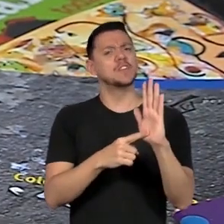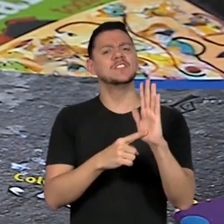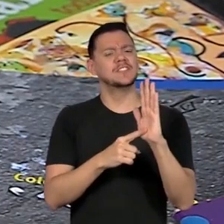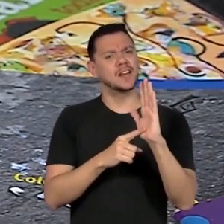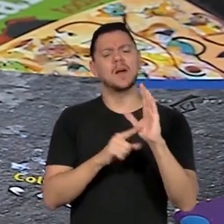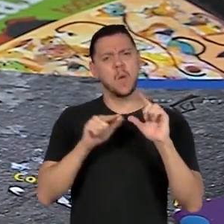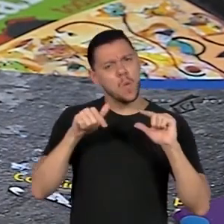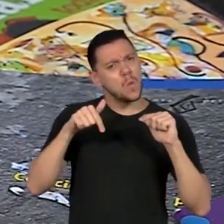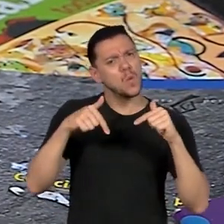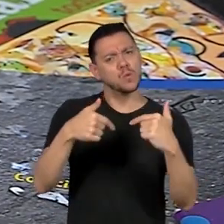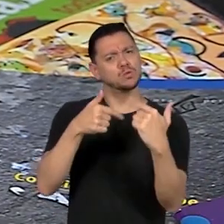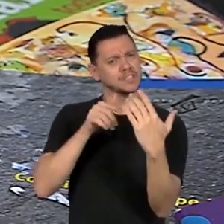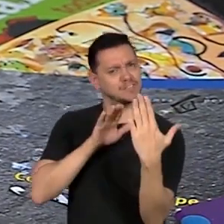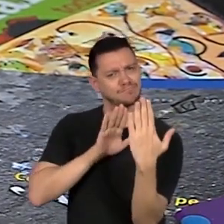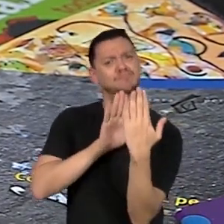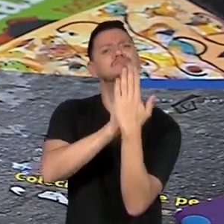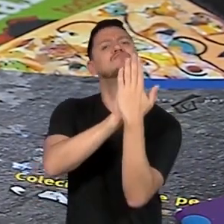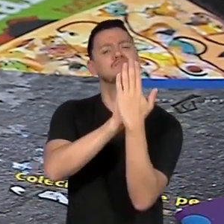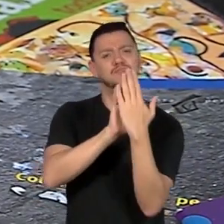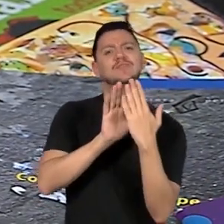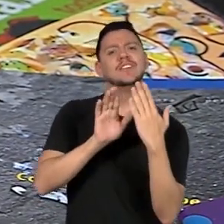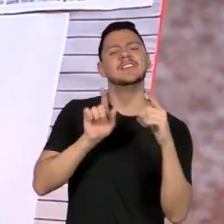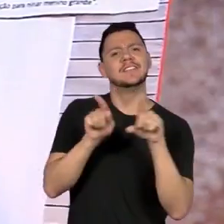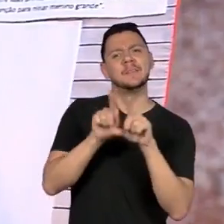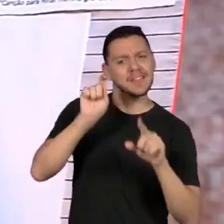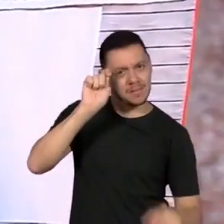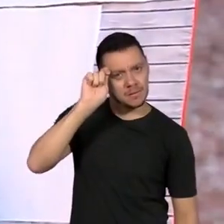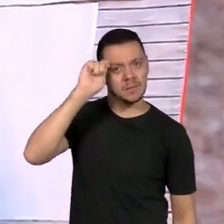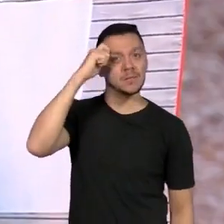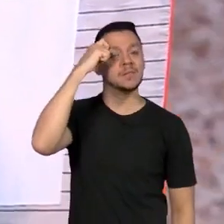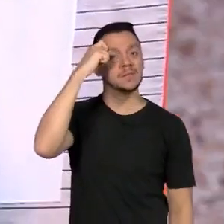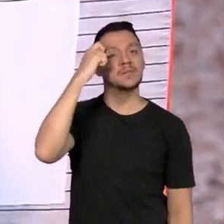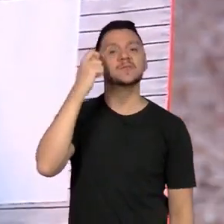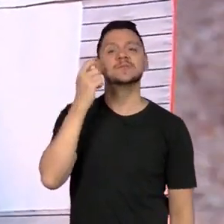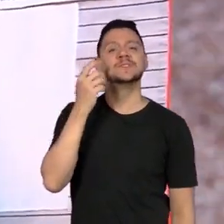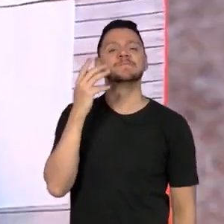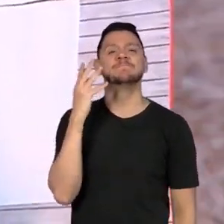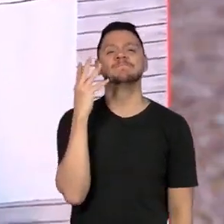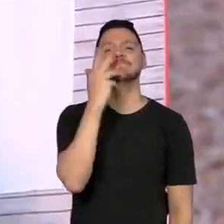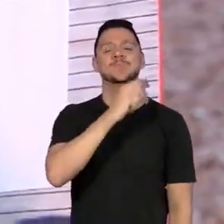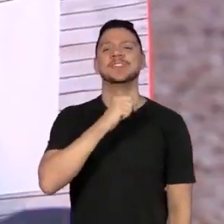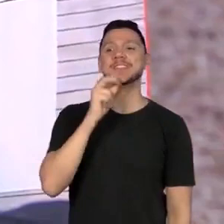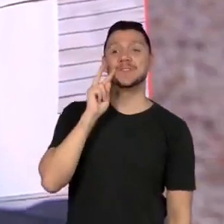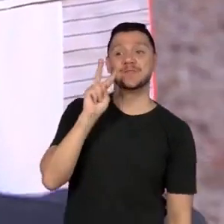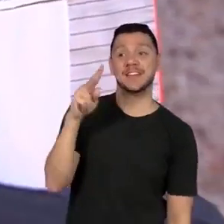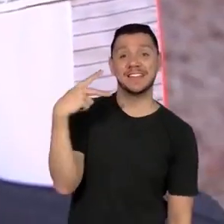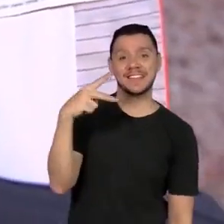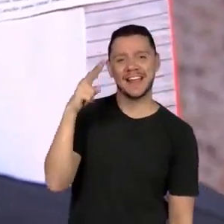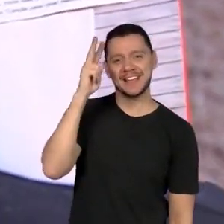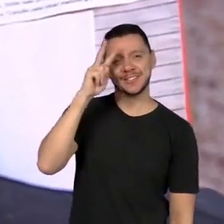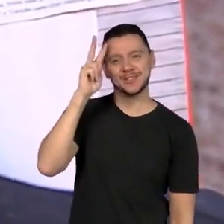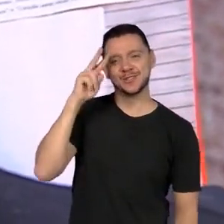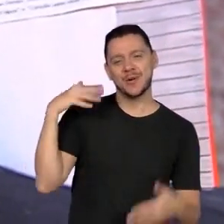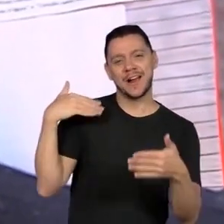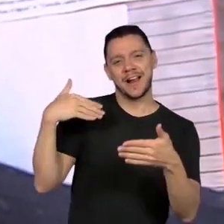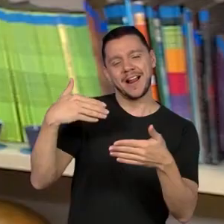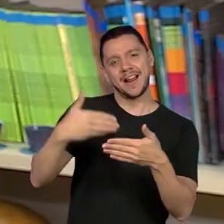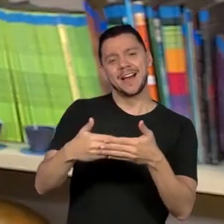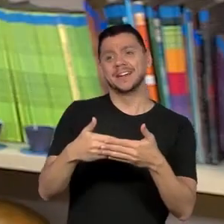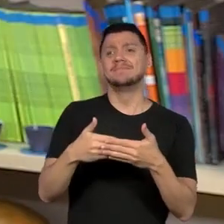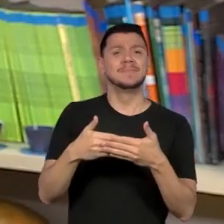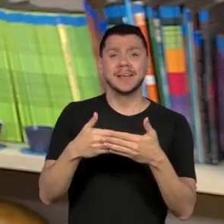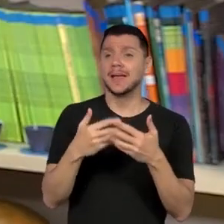negritude, como ela diz. E é muito bonito a trajetória dela. Serve como exemplo